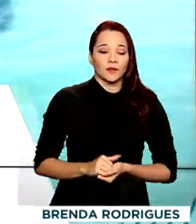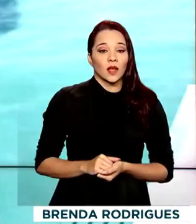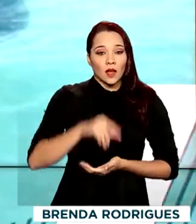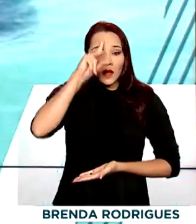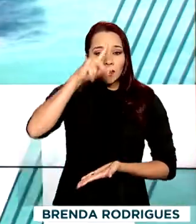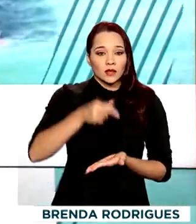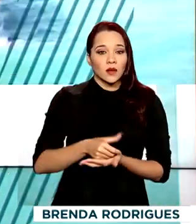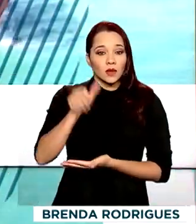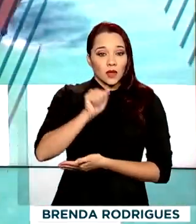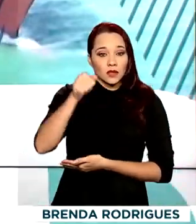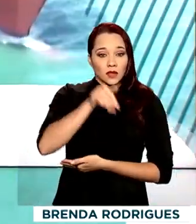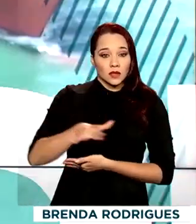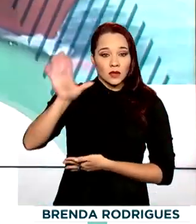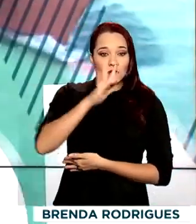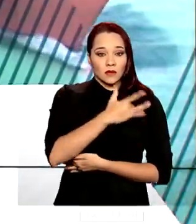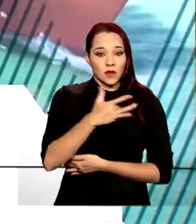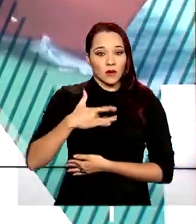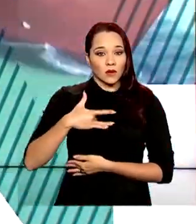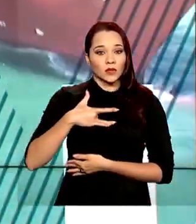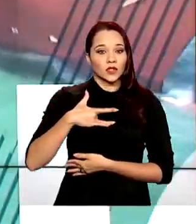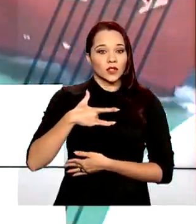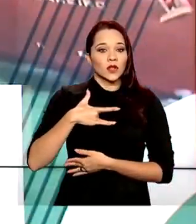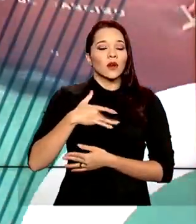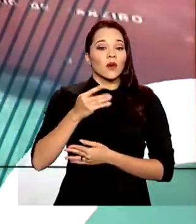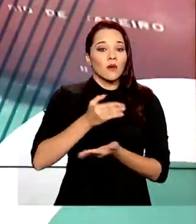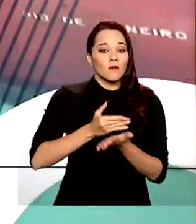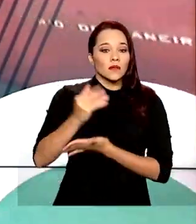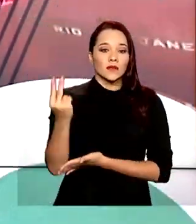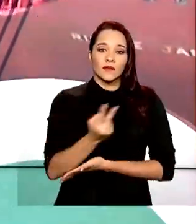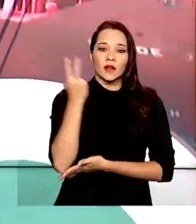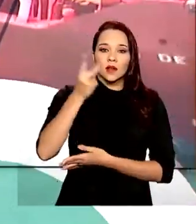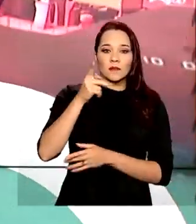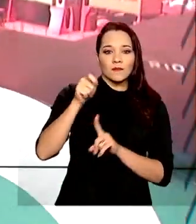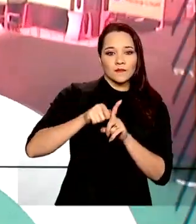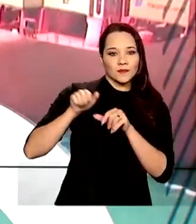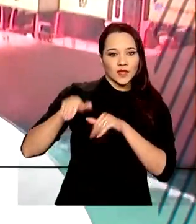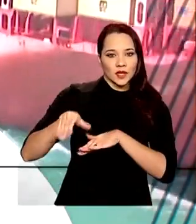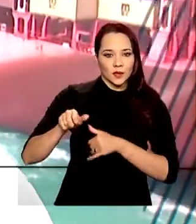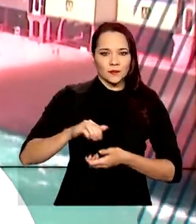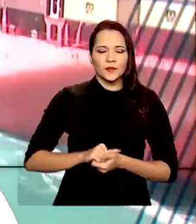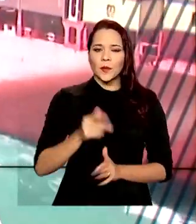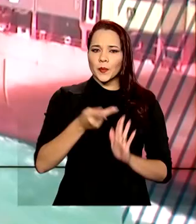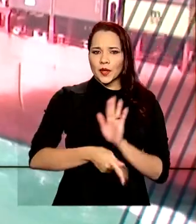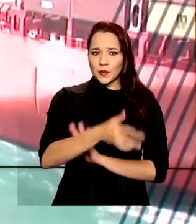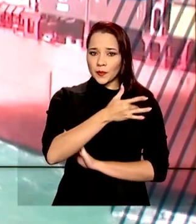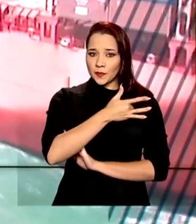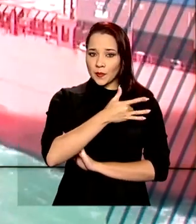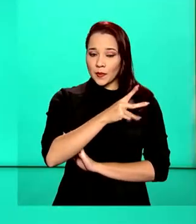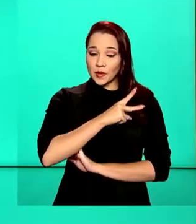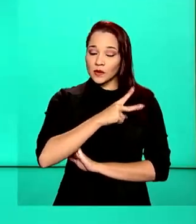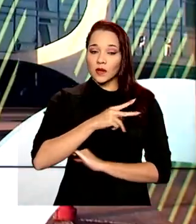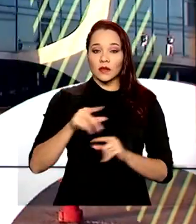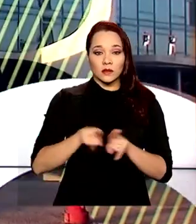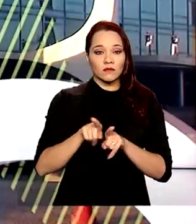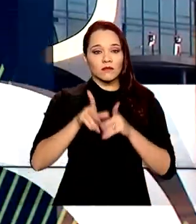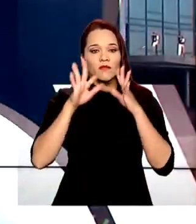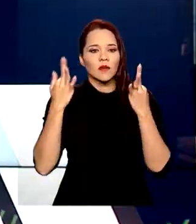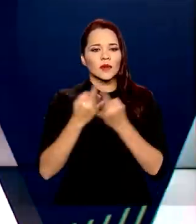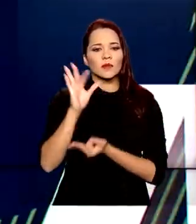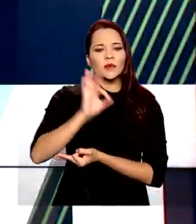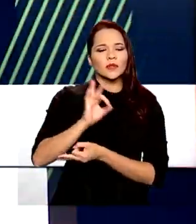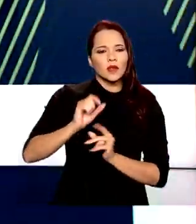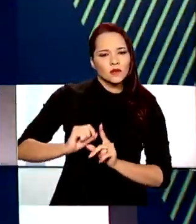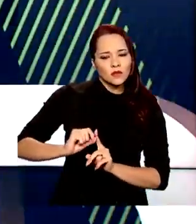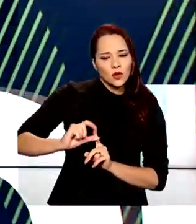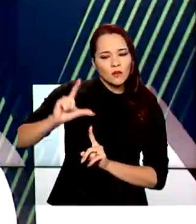Agência Nacional de Saúde Suplementar começa a valer em setembro. No caso dos planos individuais e familiares, o percentual de aumento